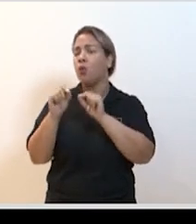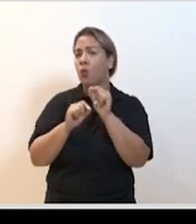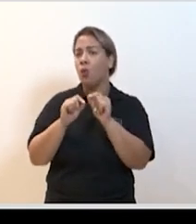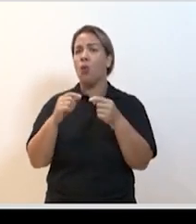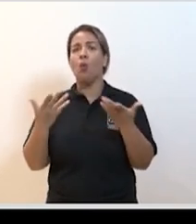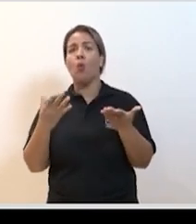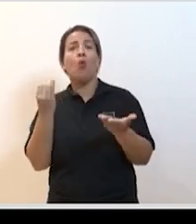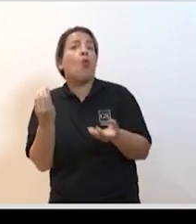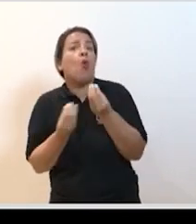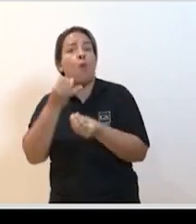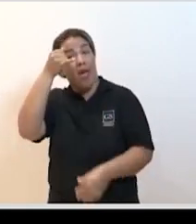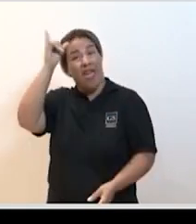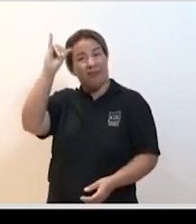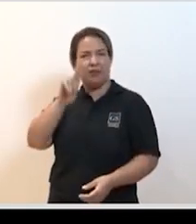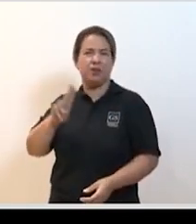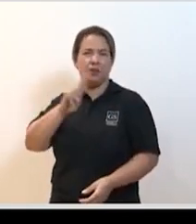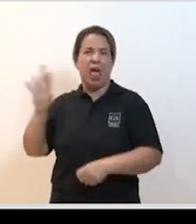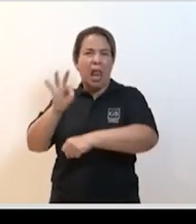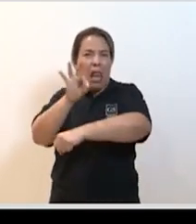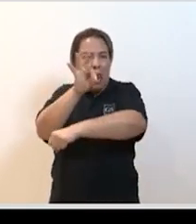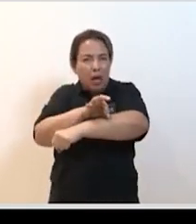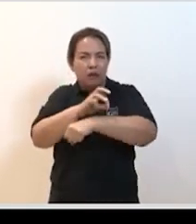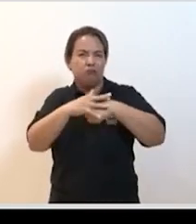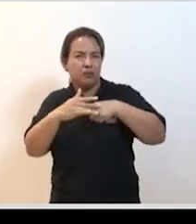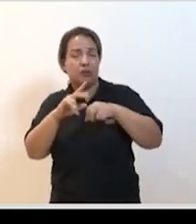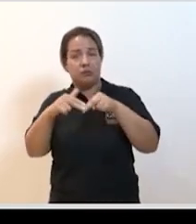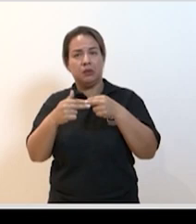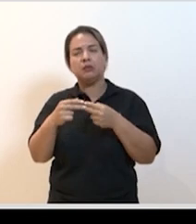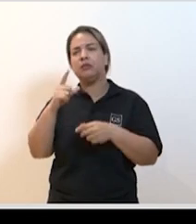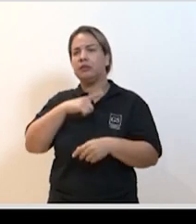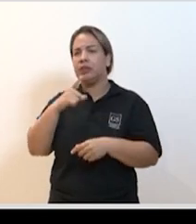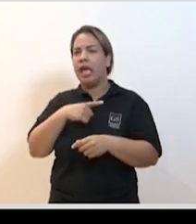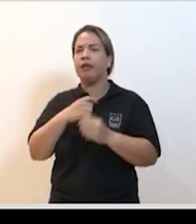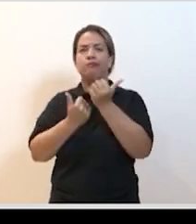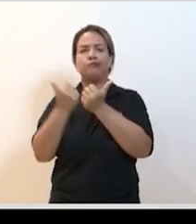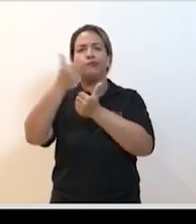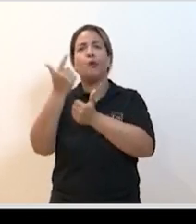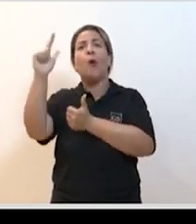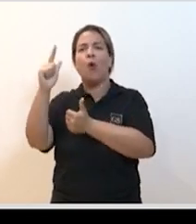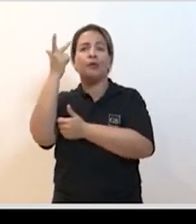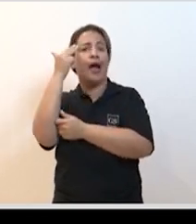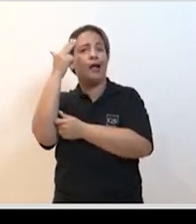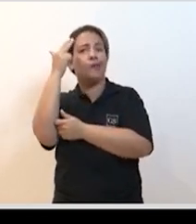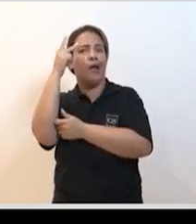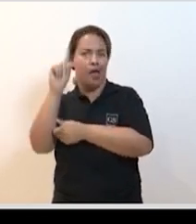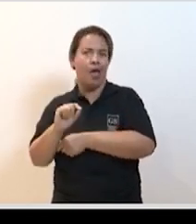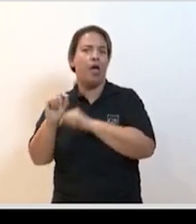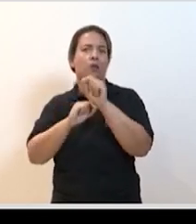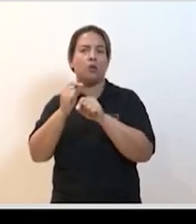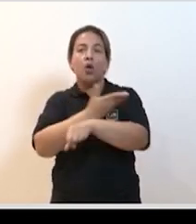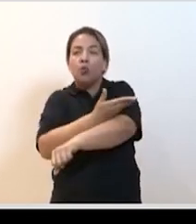que a gente evita usar para dengue por exemplo evita usar para algumas arbovirose ele tem substitutos mais naturais mais